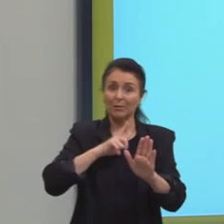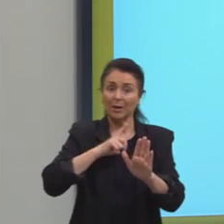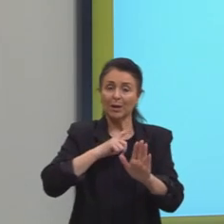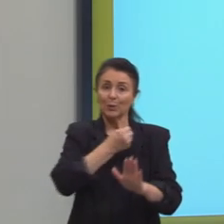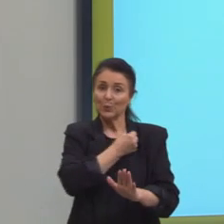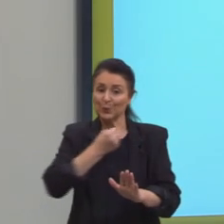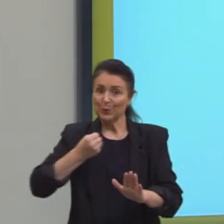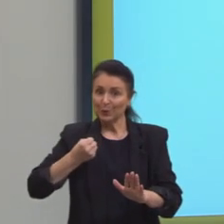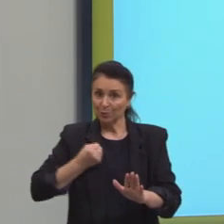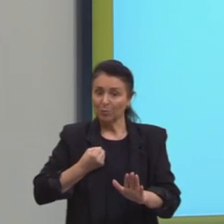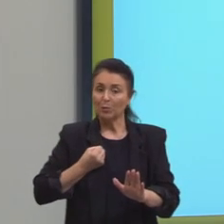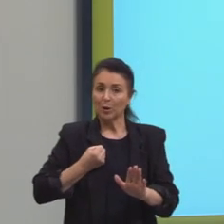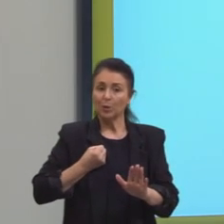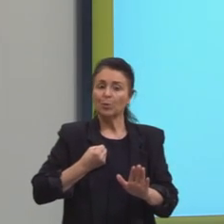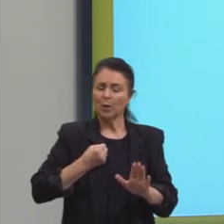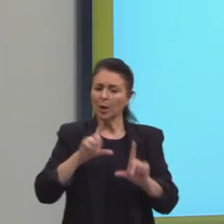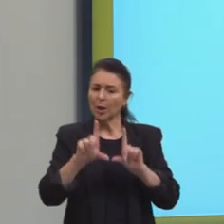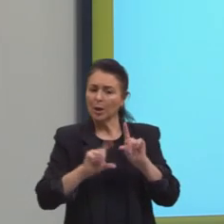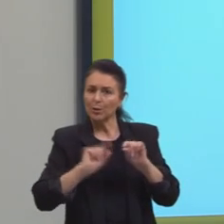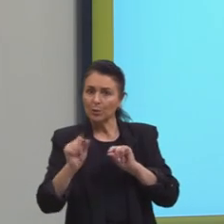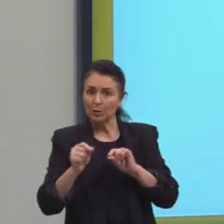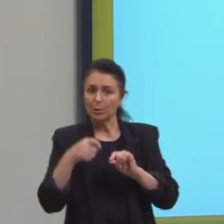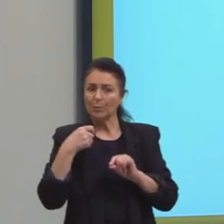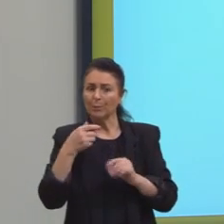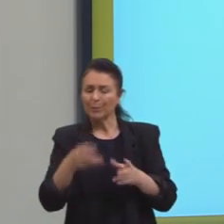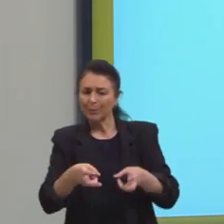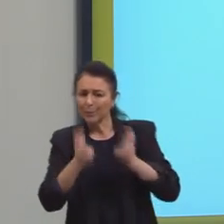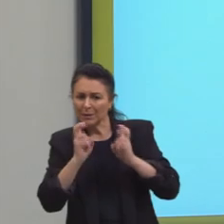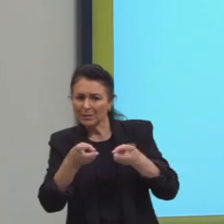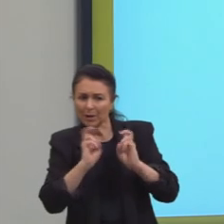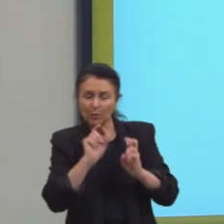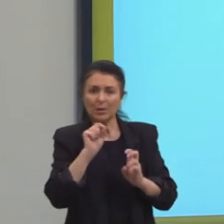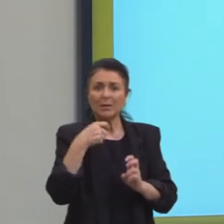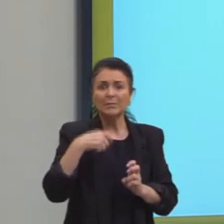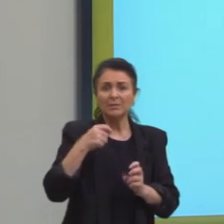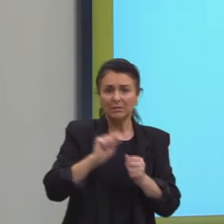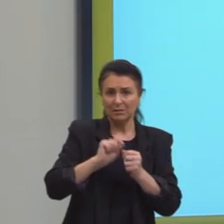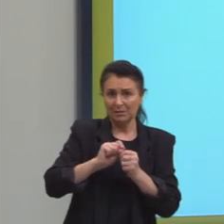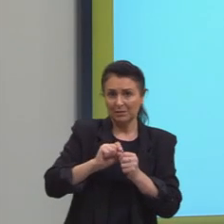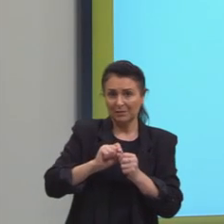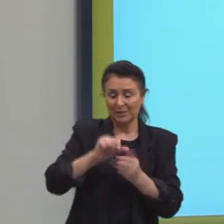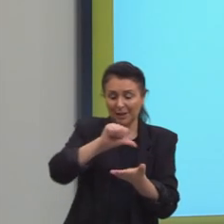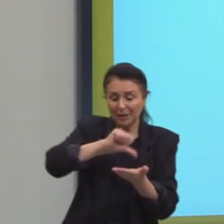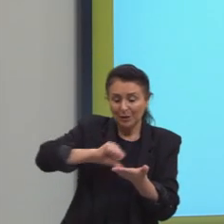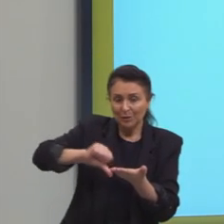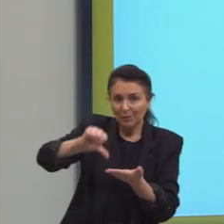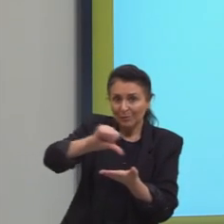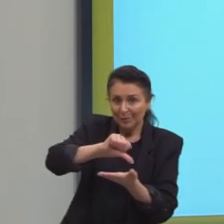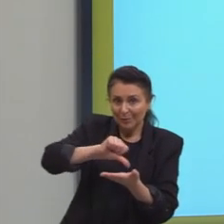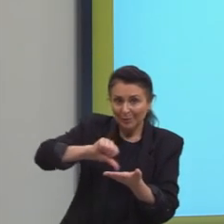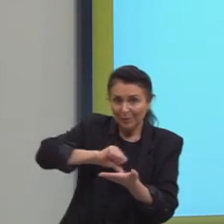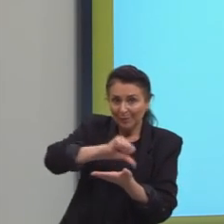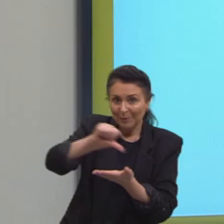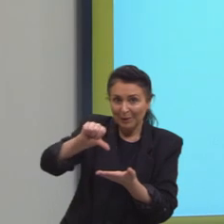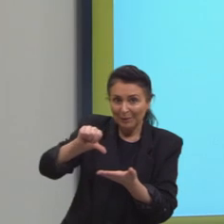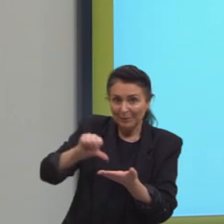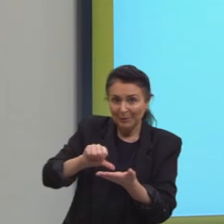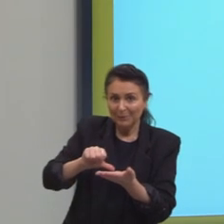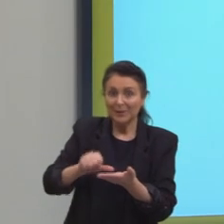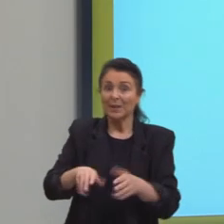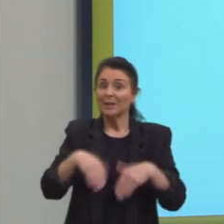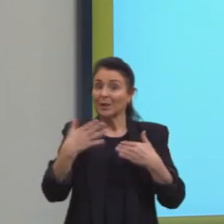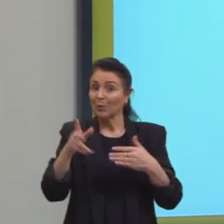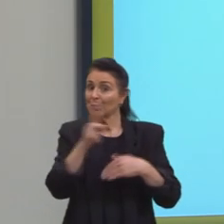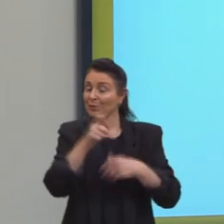com a necessidade, então, do estudo, com a necessidade daquele mapa. Então, a gente está fazendo isso justamente para poder fazer esse link, então,